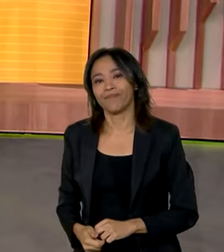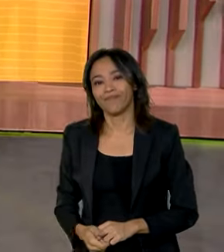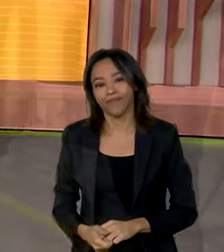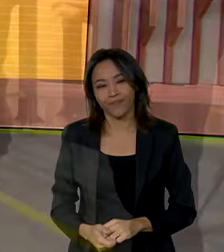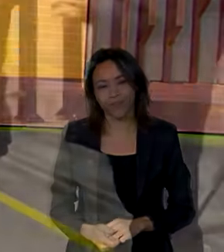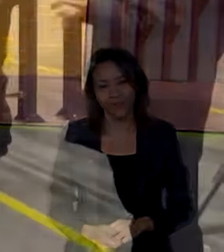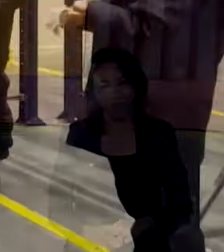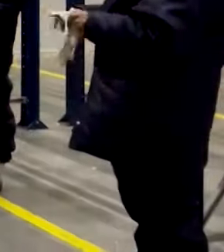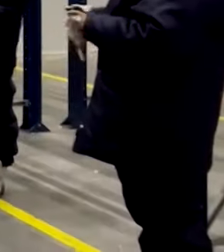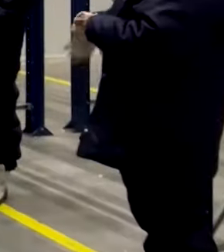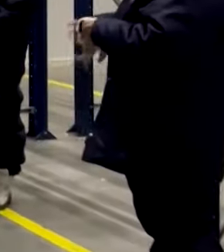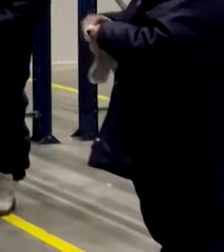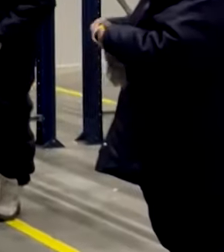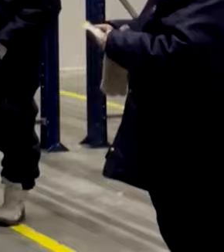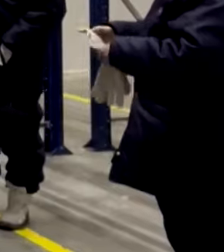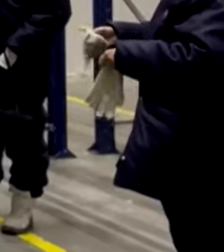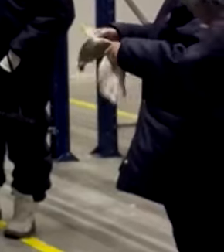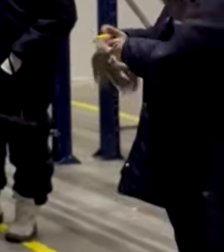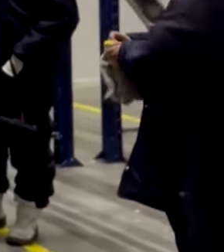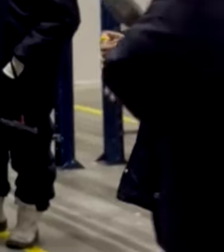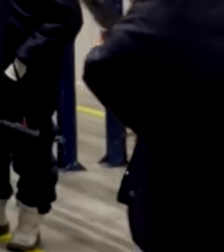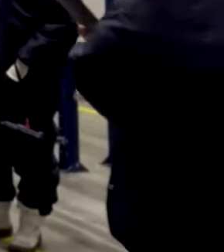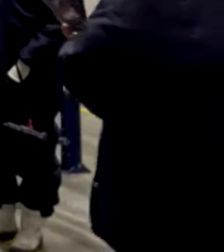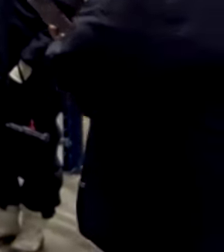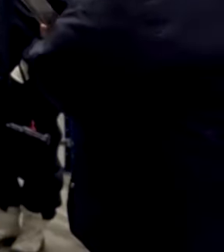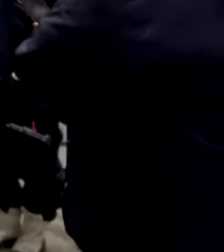aí Tchau!